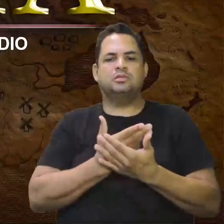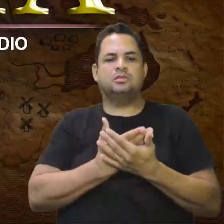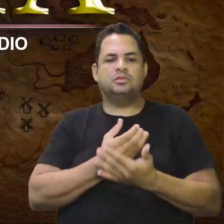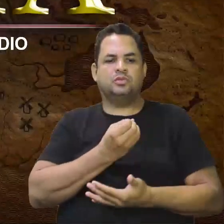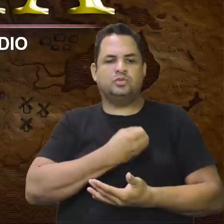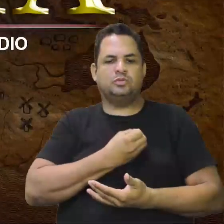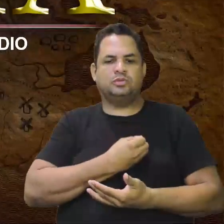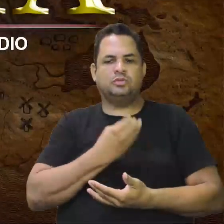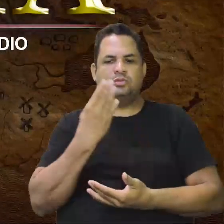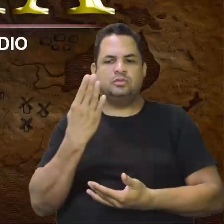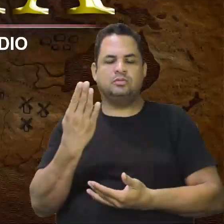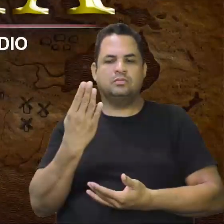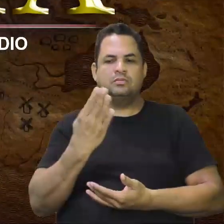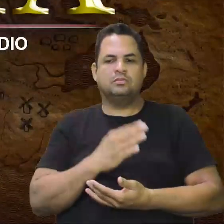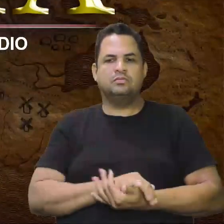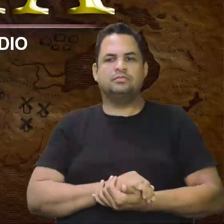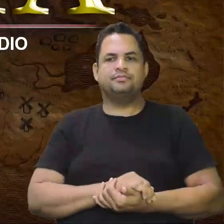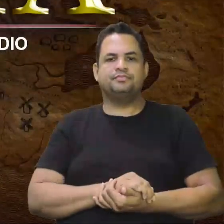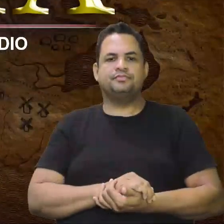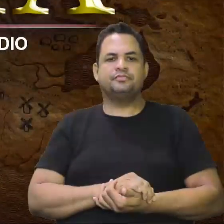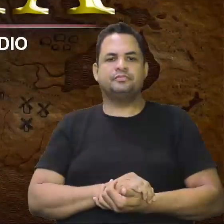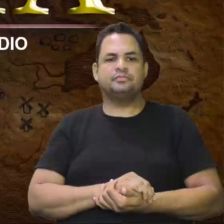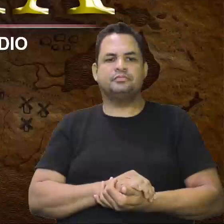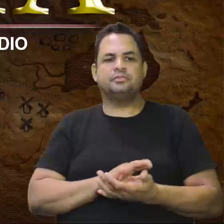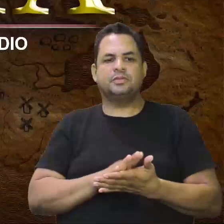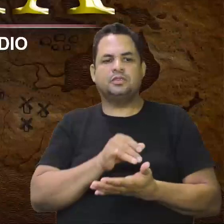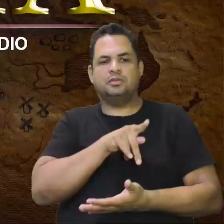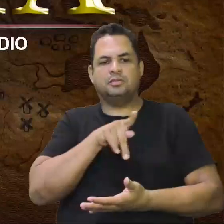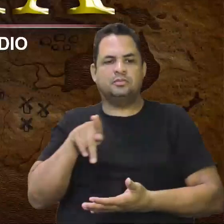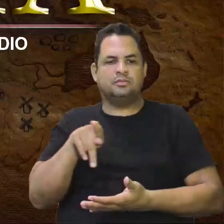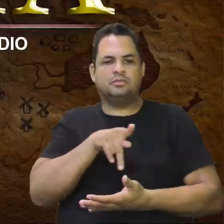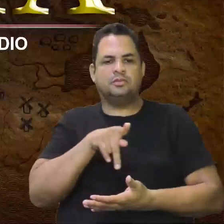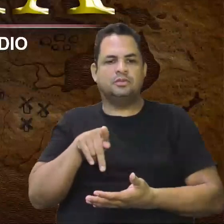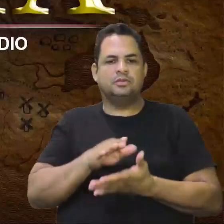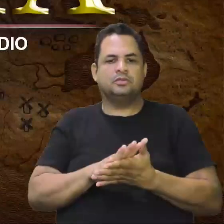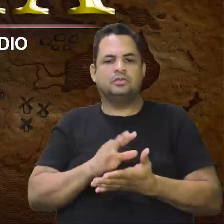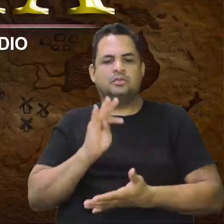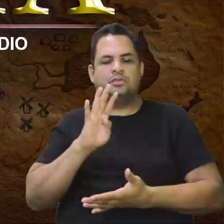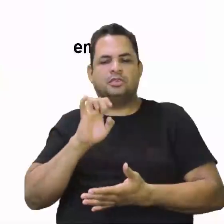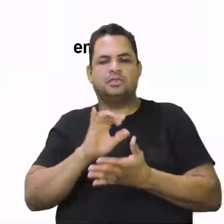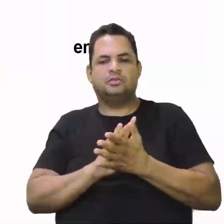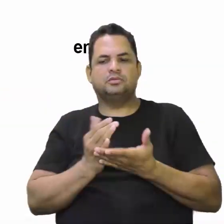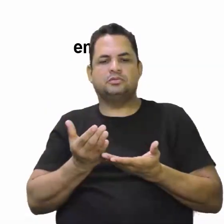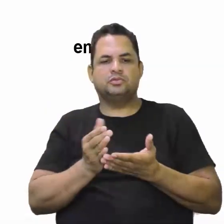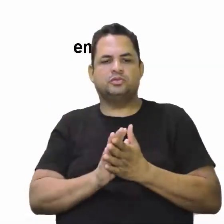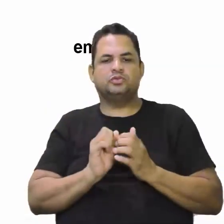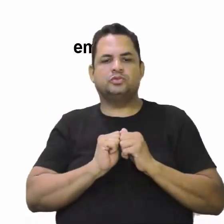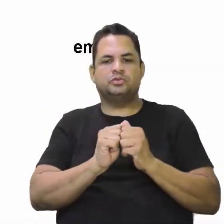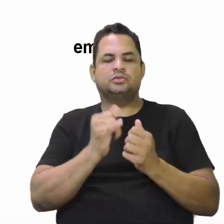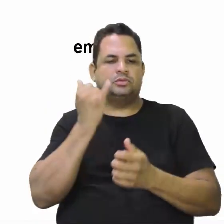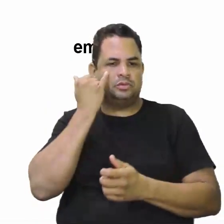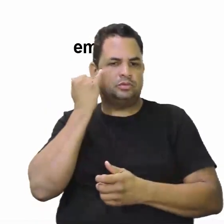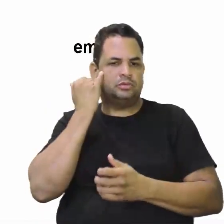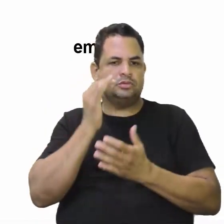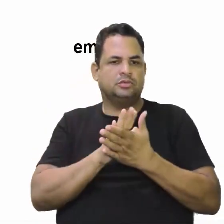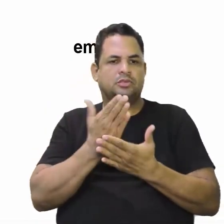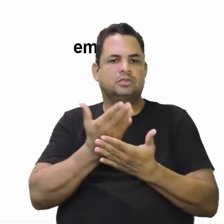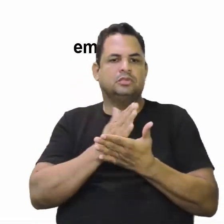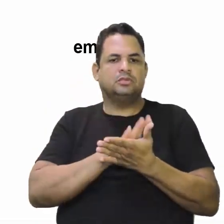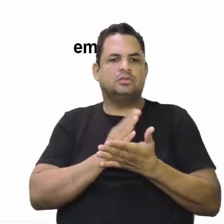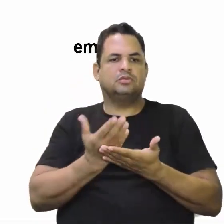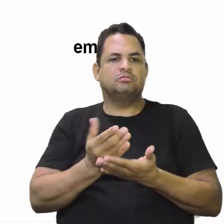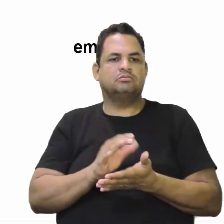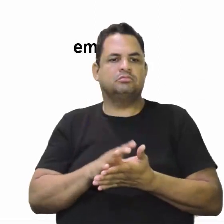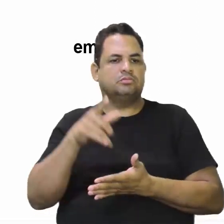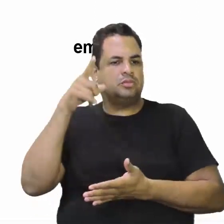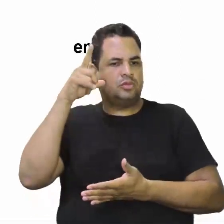4. Aí. Eu, o professor Beto e o Sâmio estaremos com vocês aí, Sâmio, nessa interpretação. Ontem eu deixava